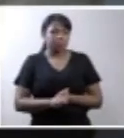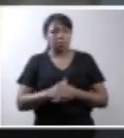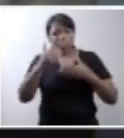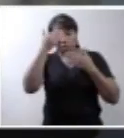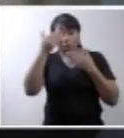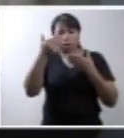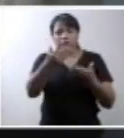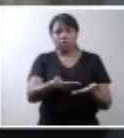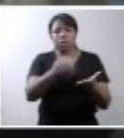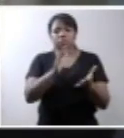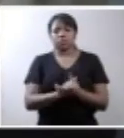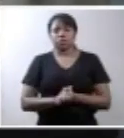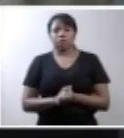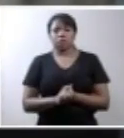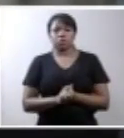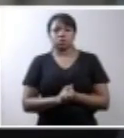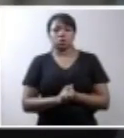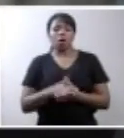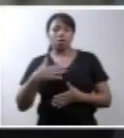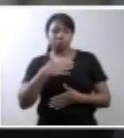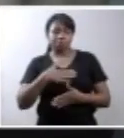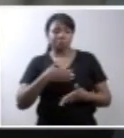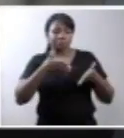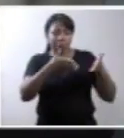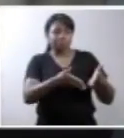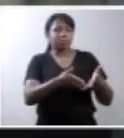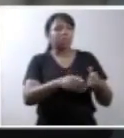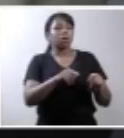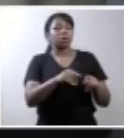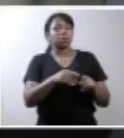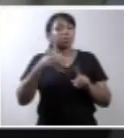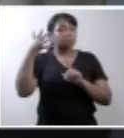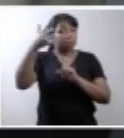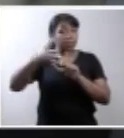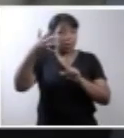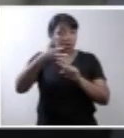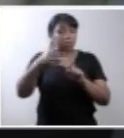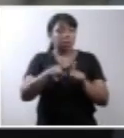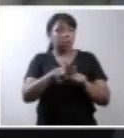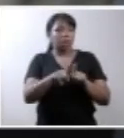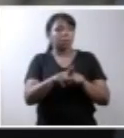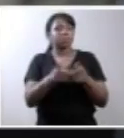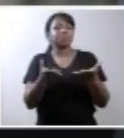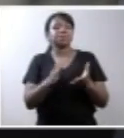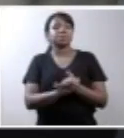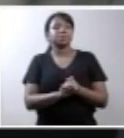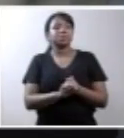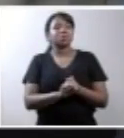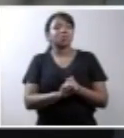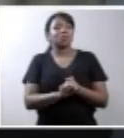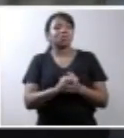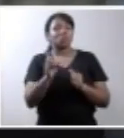agradeço a colaboração da doutora cintia macedo especia